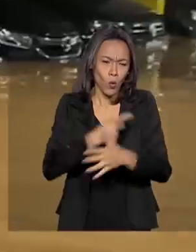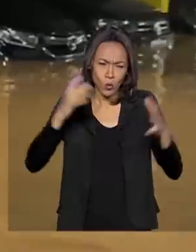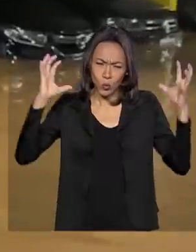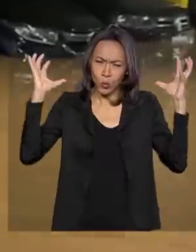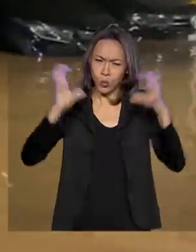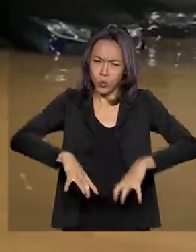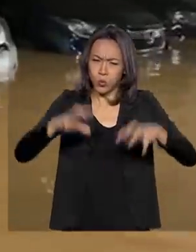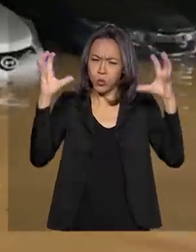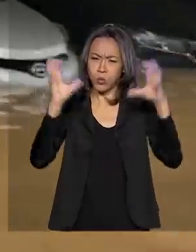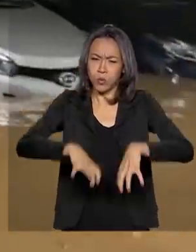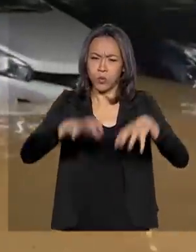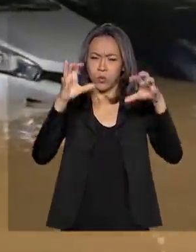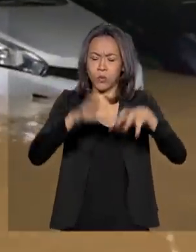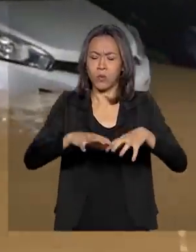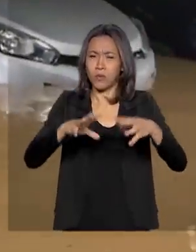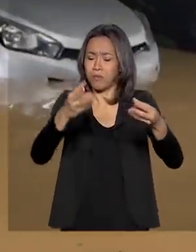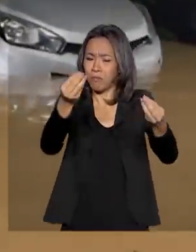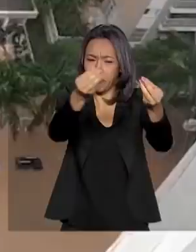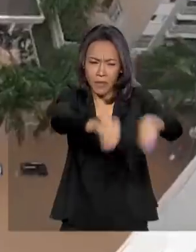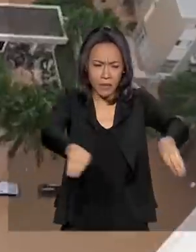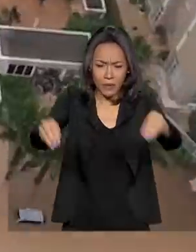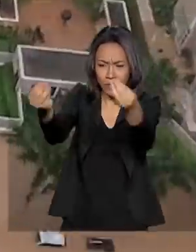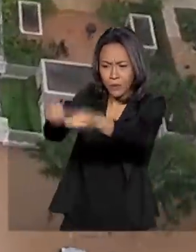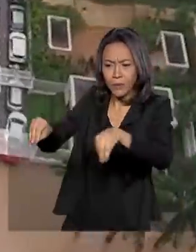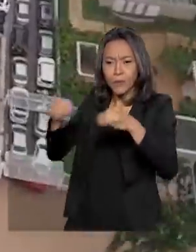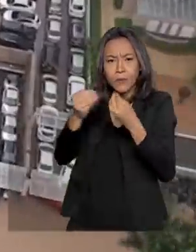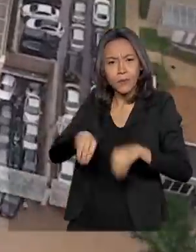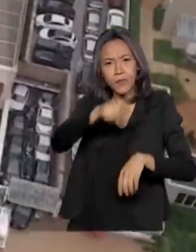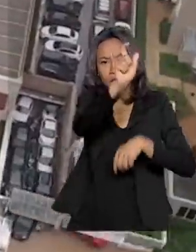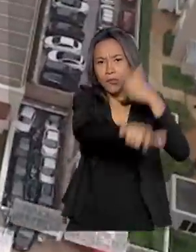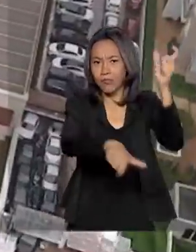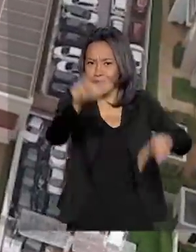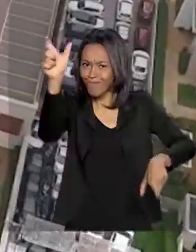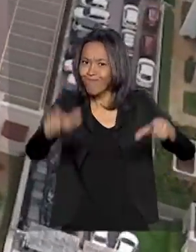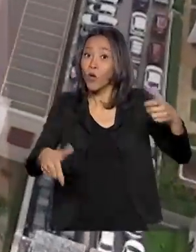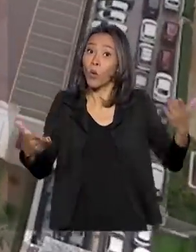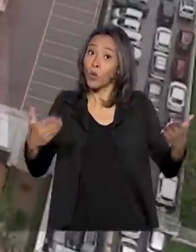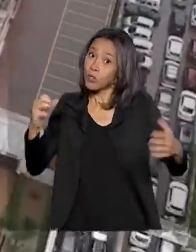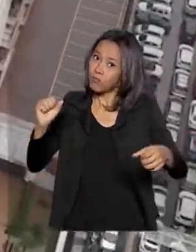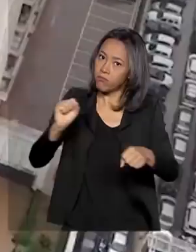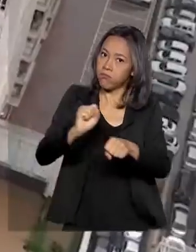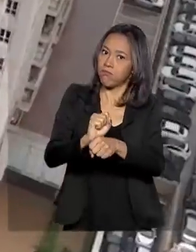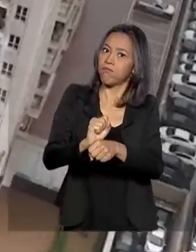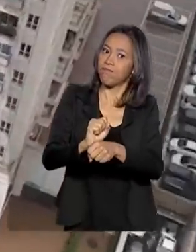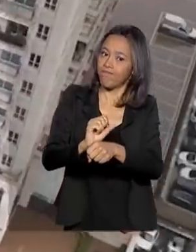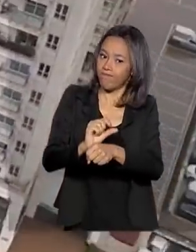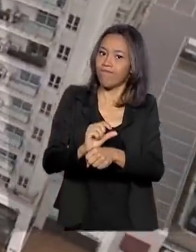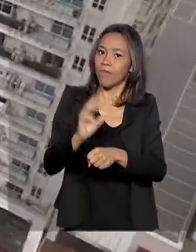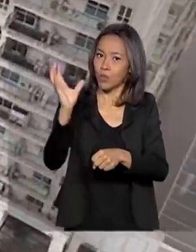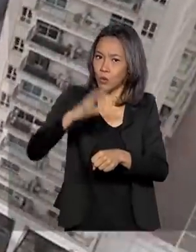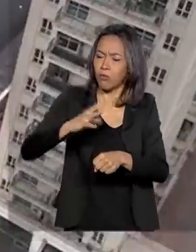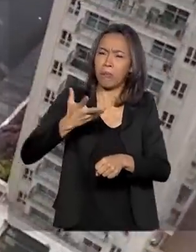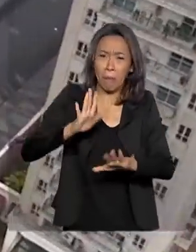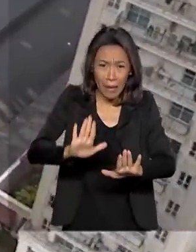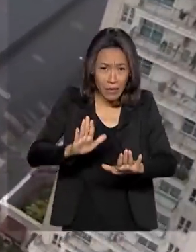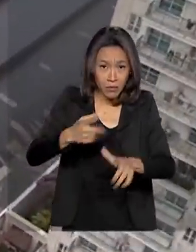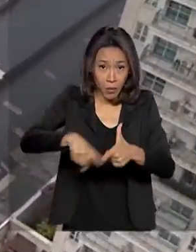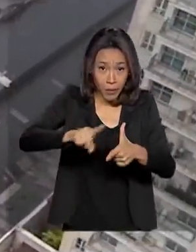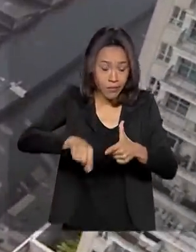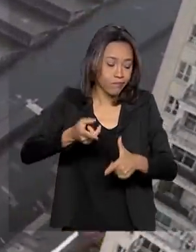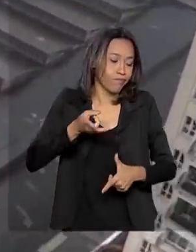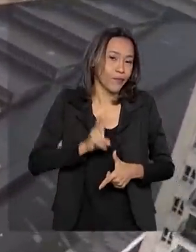transtornos e muitos prejuízos à população. Hoje a chuva deu uma trégua, mas aí os problemas continuam. Caso